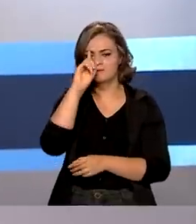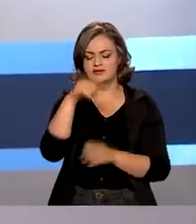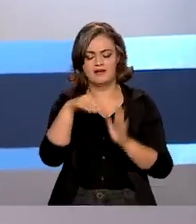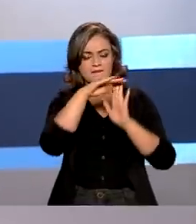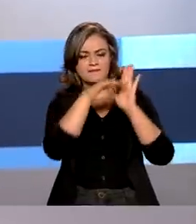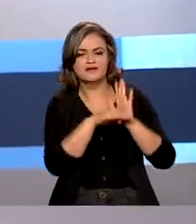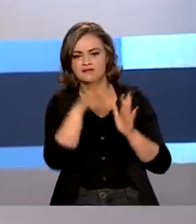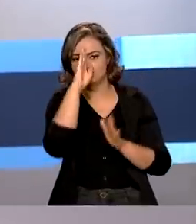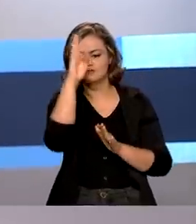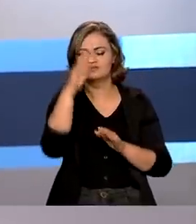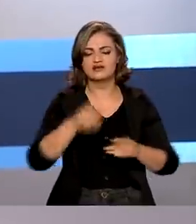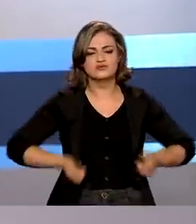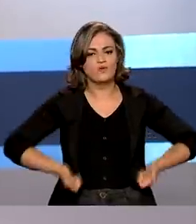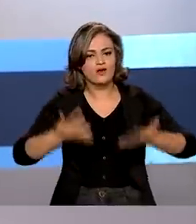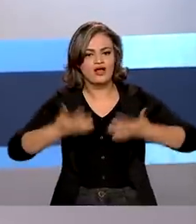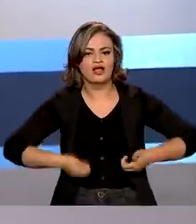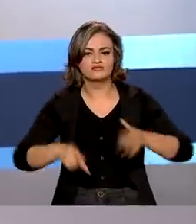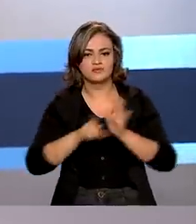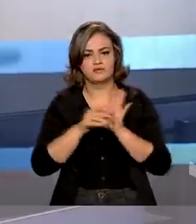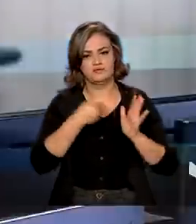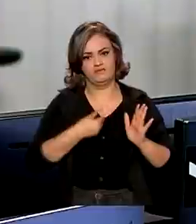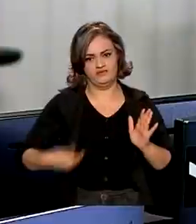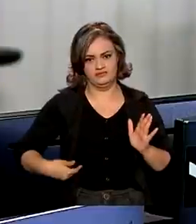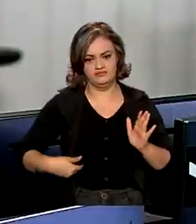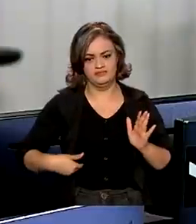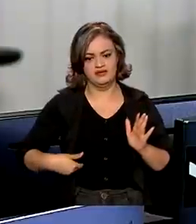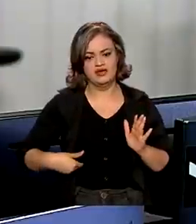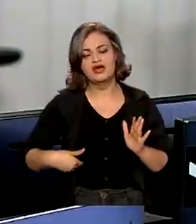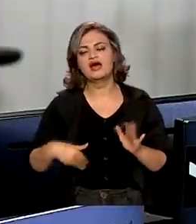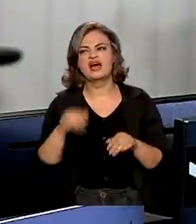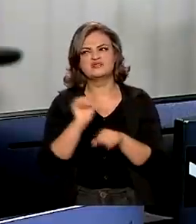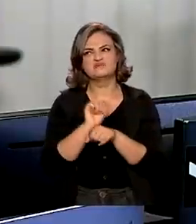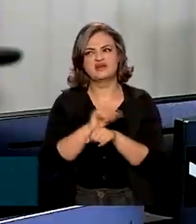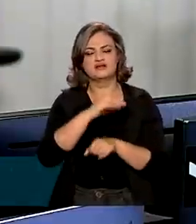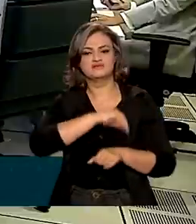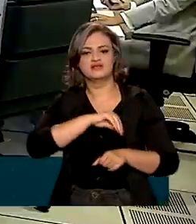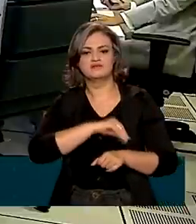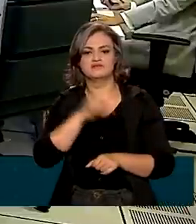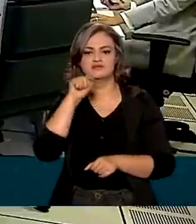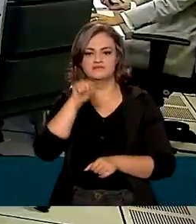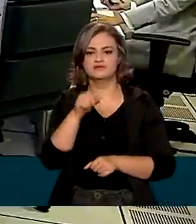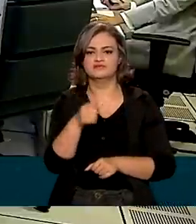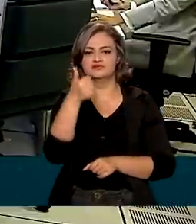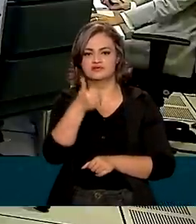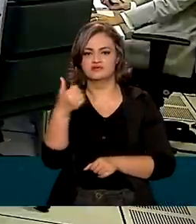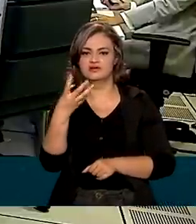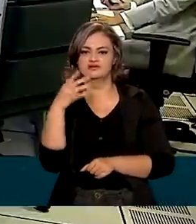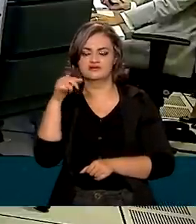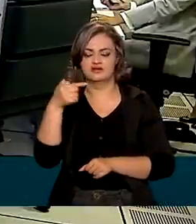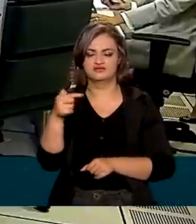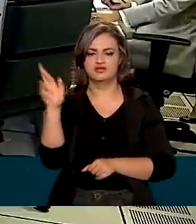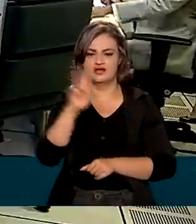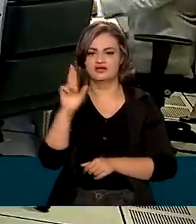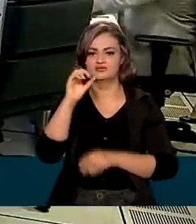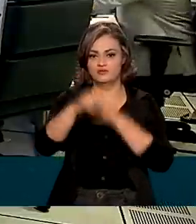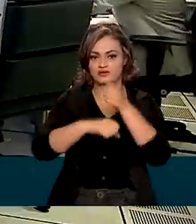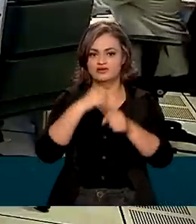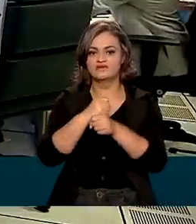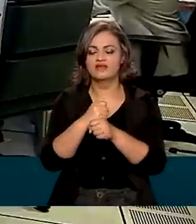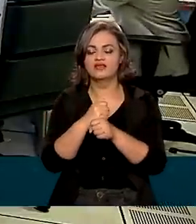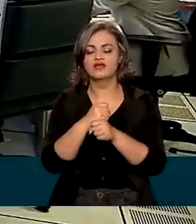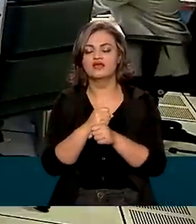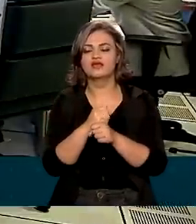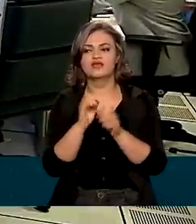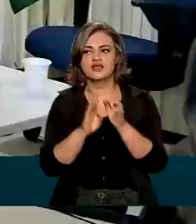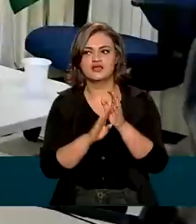prioridades para os gastos do governo. A previsão é de salário mínimo de 1.147 reais no ano que vem e crescimento